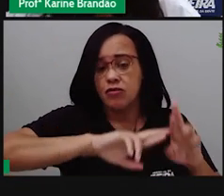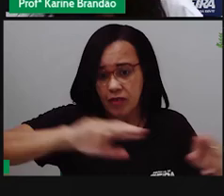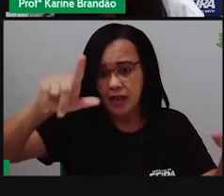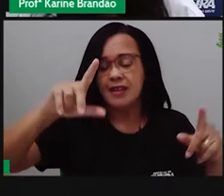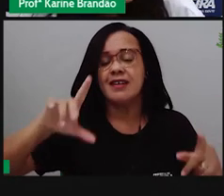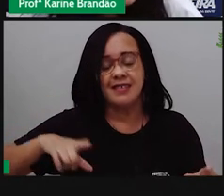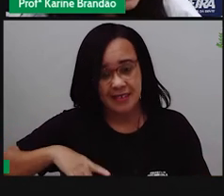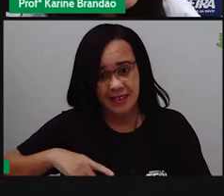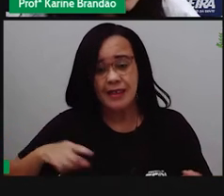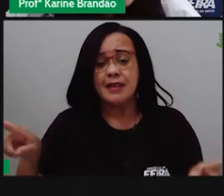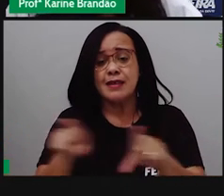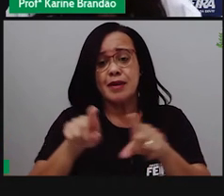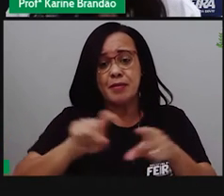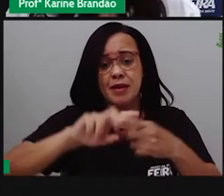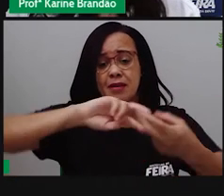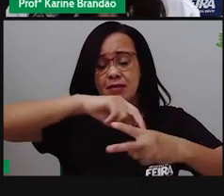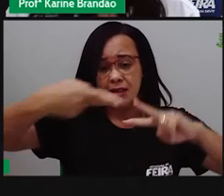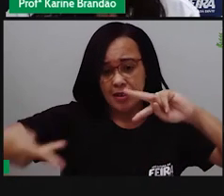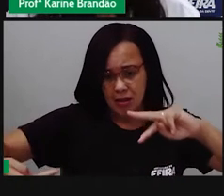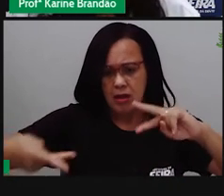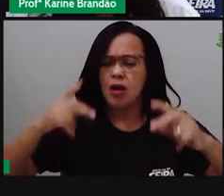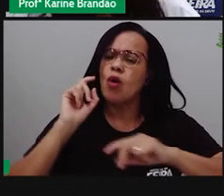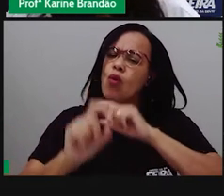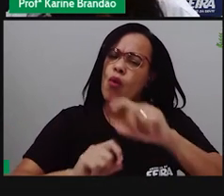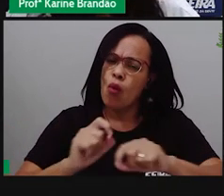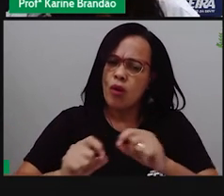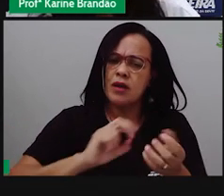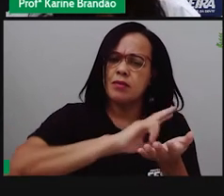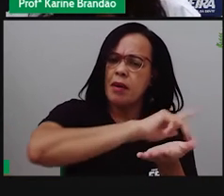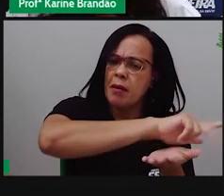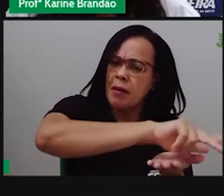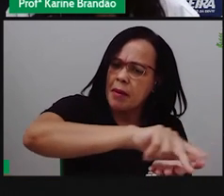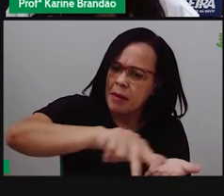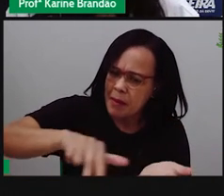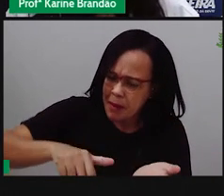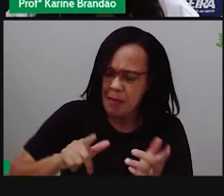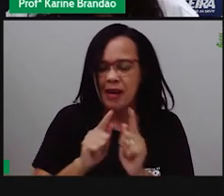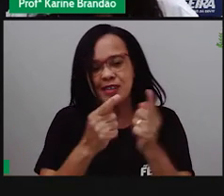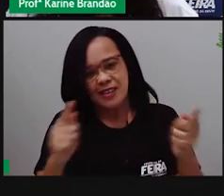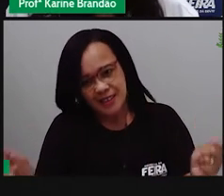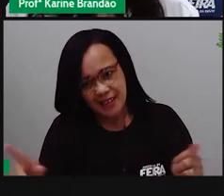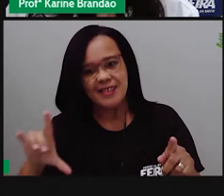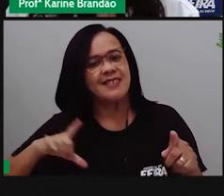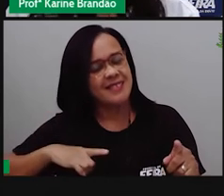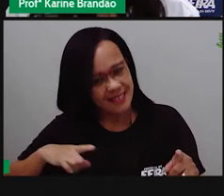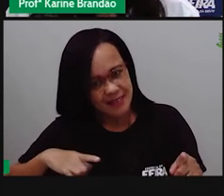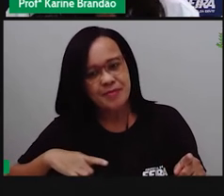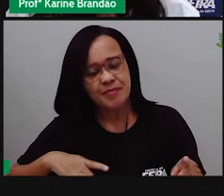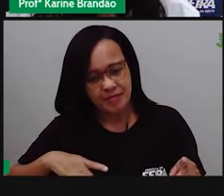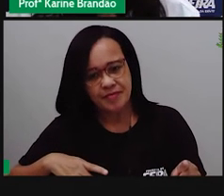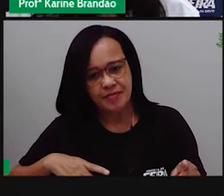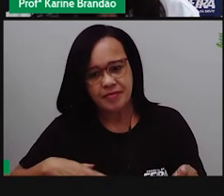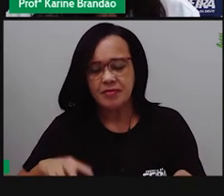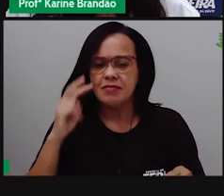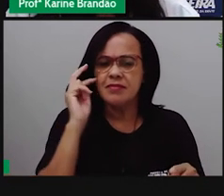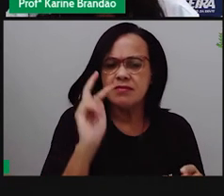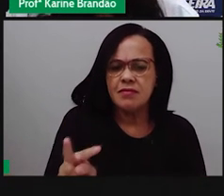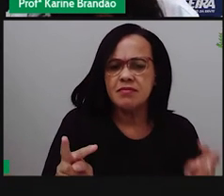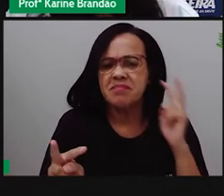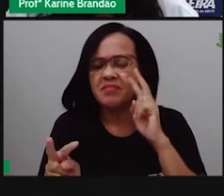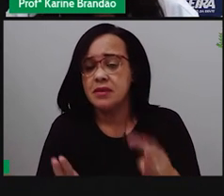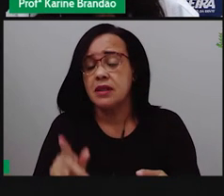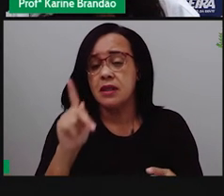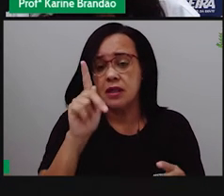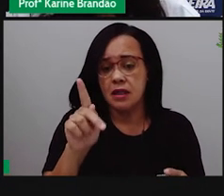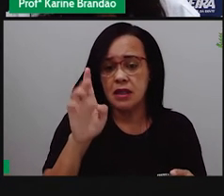tem diversidade genética. E o que que é essa diversidade genética? Inclui a variedade de genes, né, de